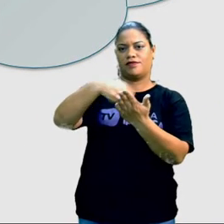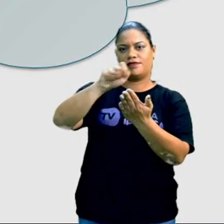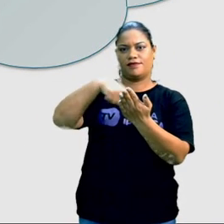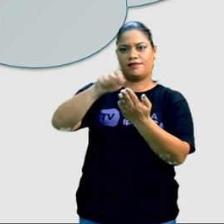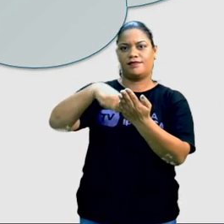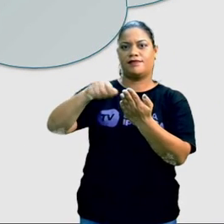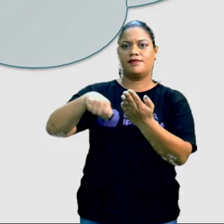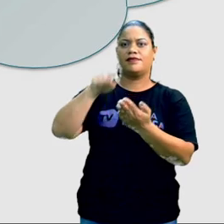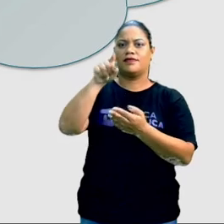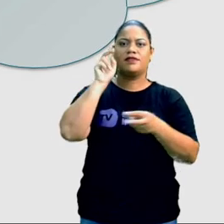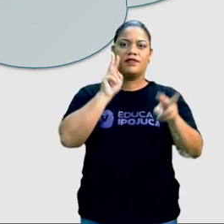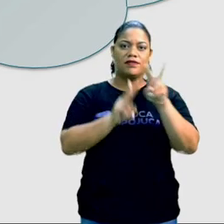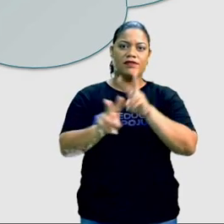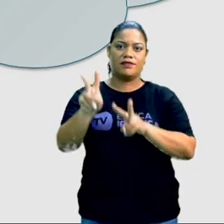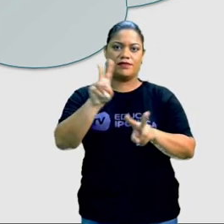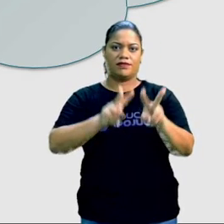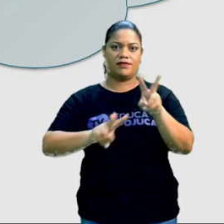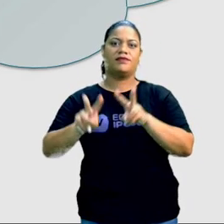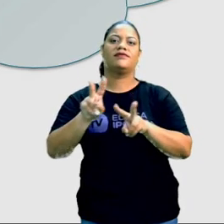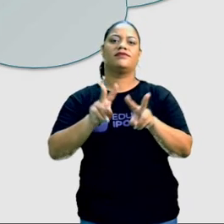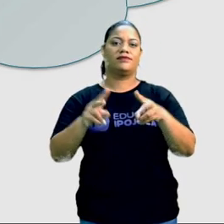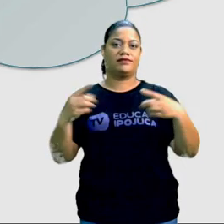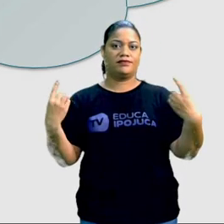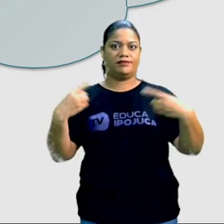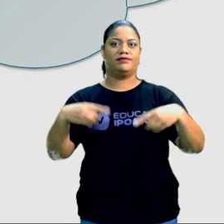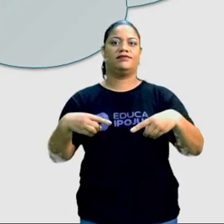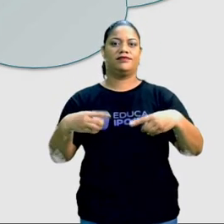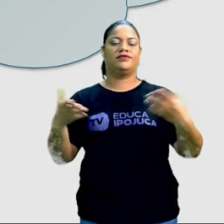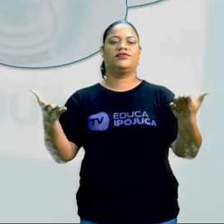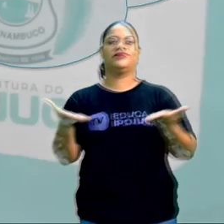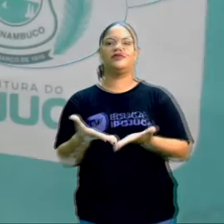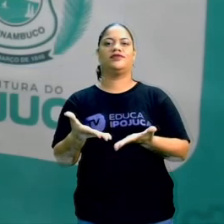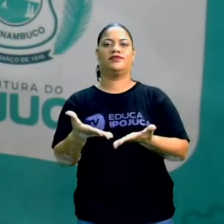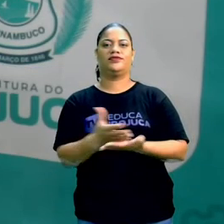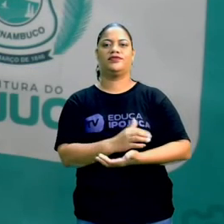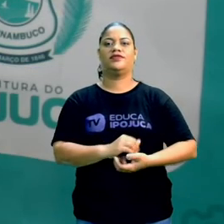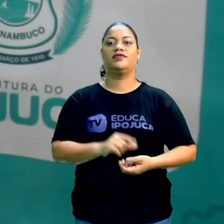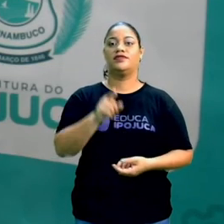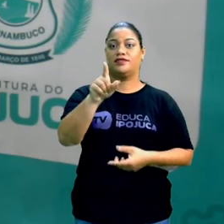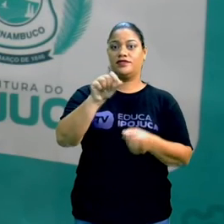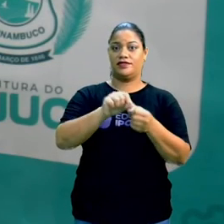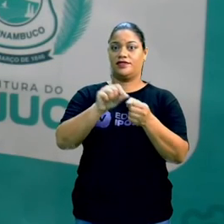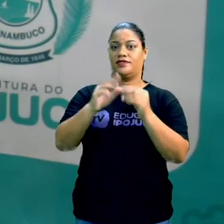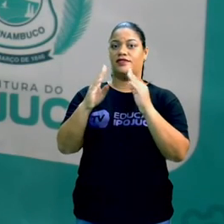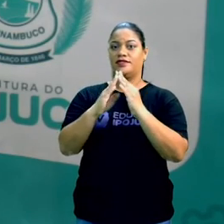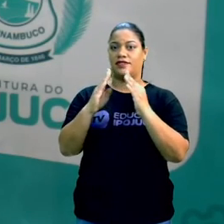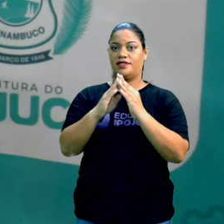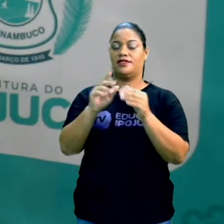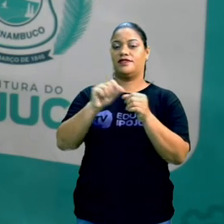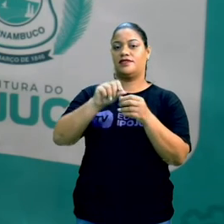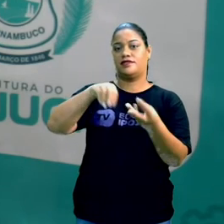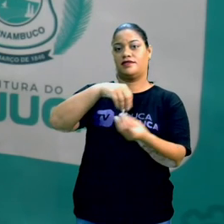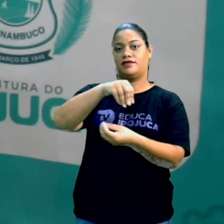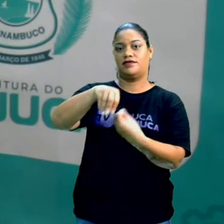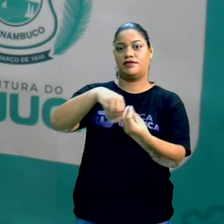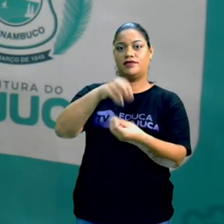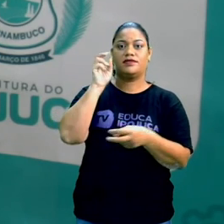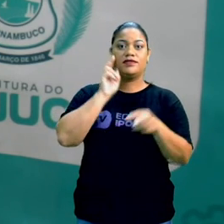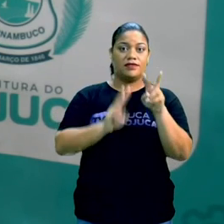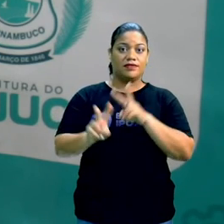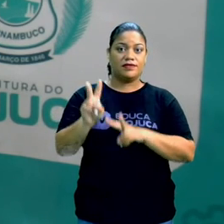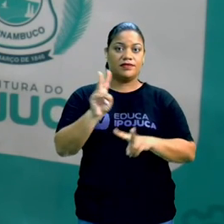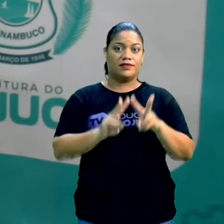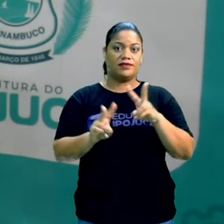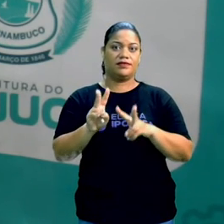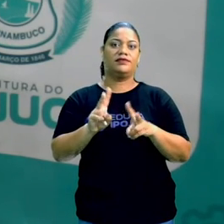o que você observou. É o nosso desafio de hoje. Você vai ir na sua casa, fazer uma mistura, vai observar